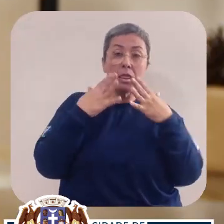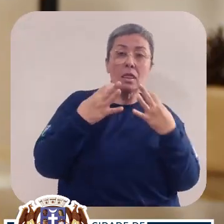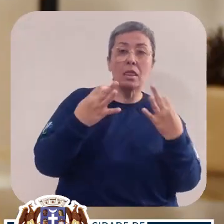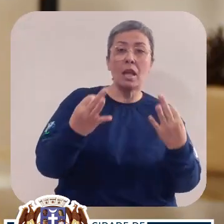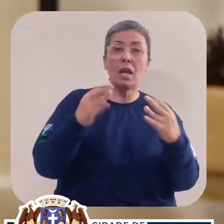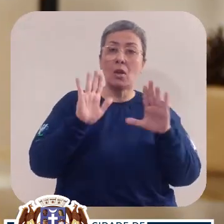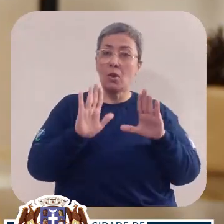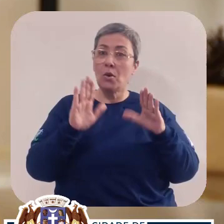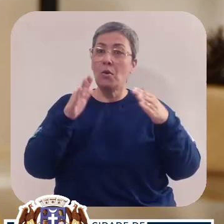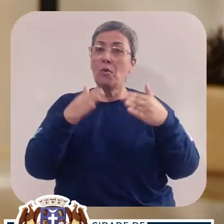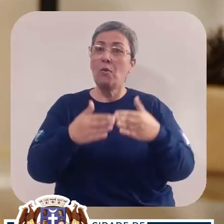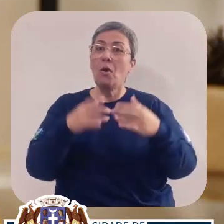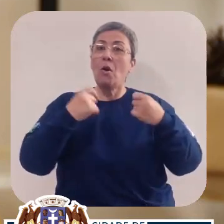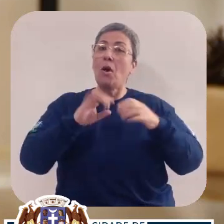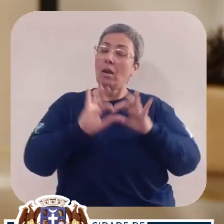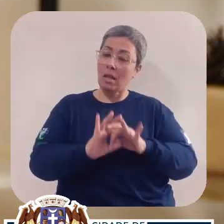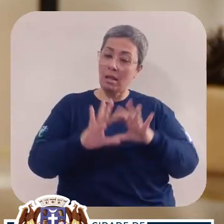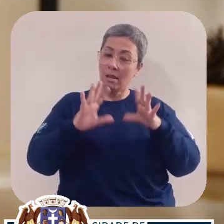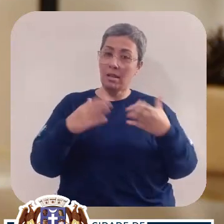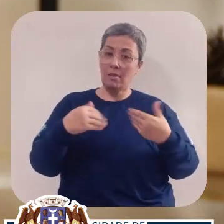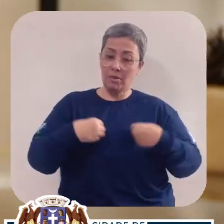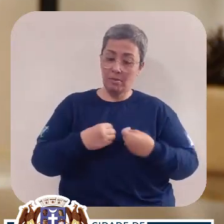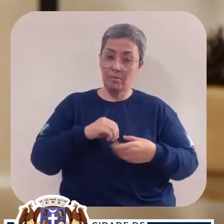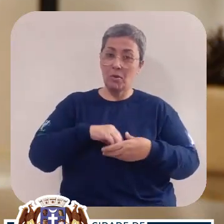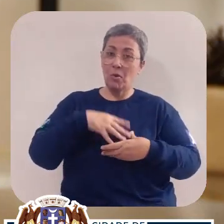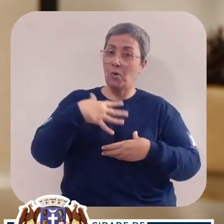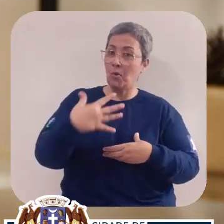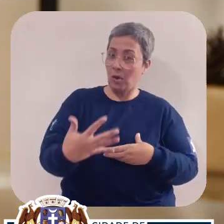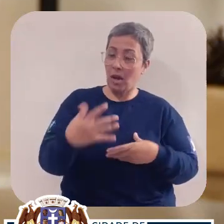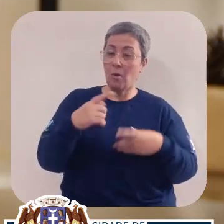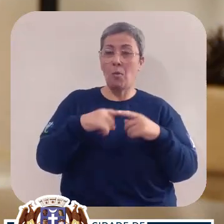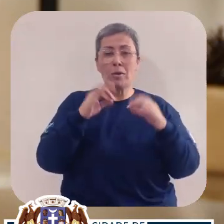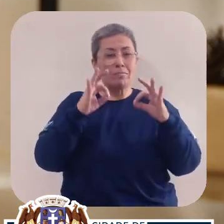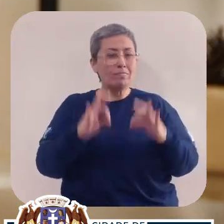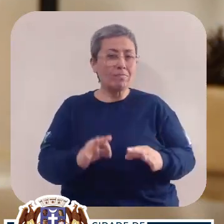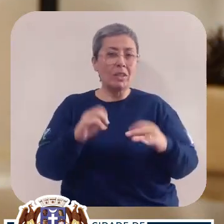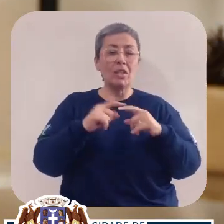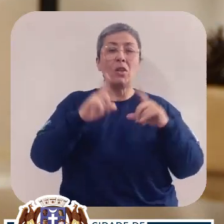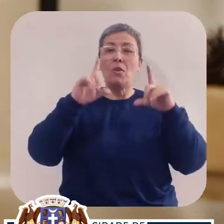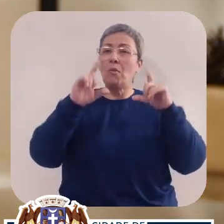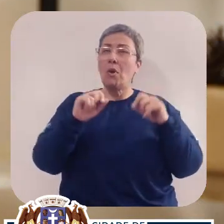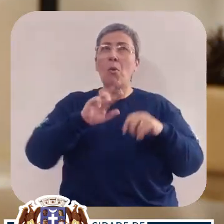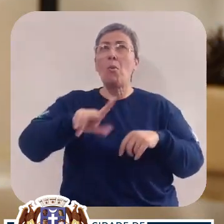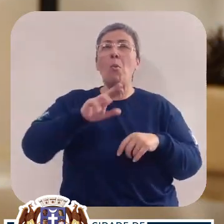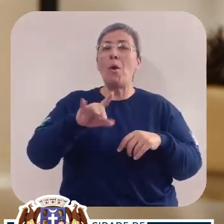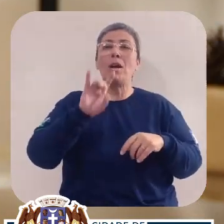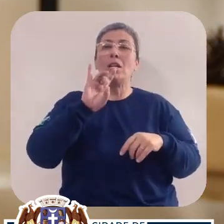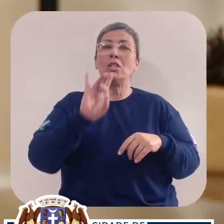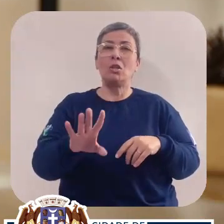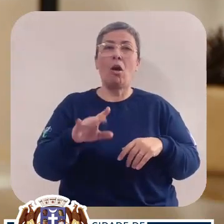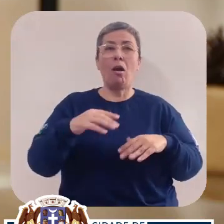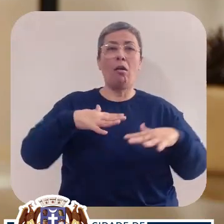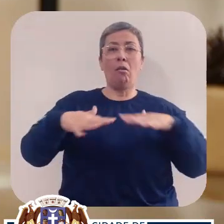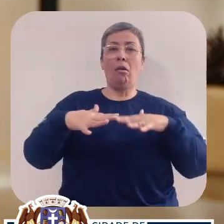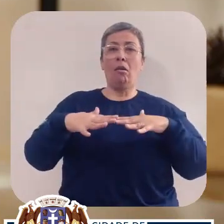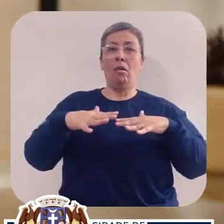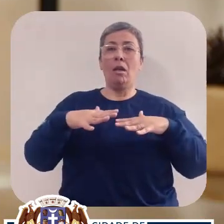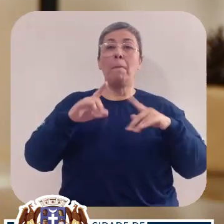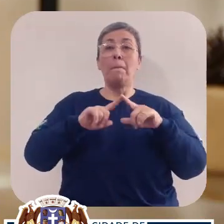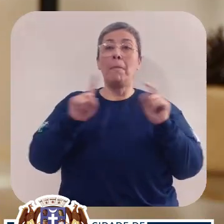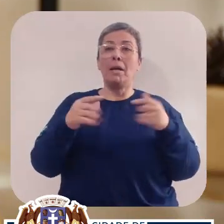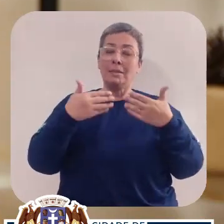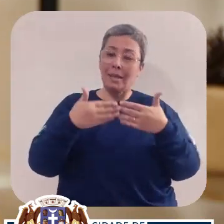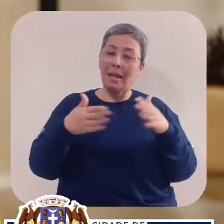atento, foco e disponibilidade. O ideal é que a fotografia não seja uma ação engessada,